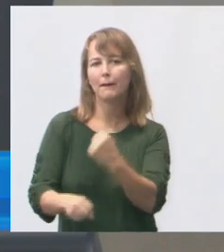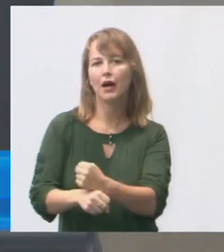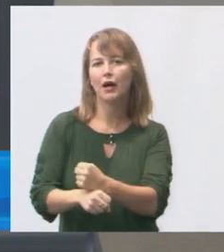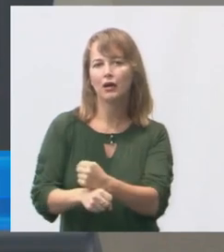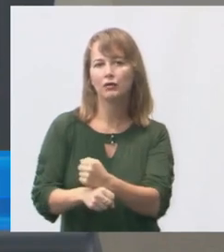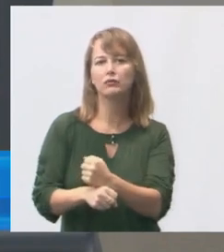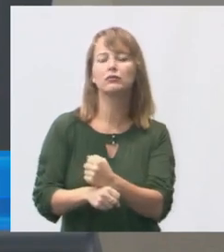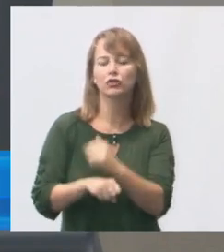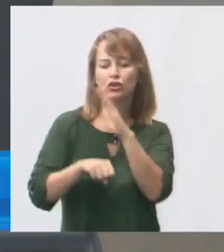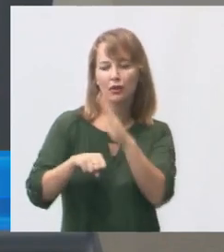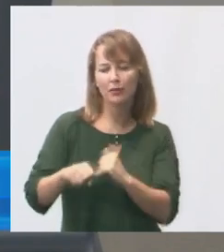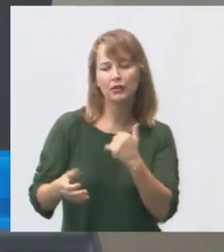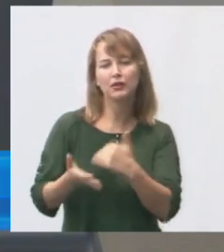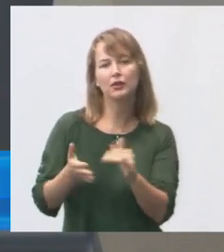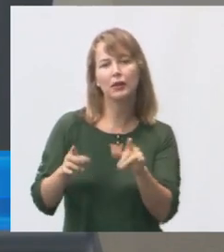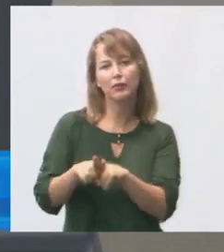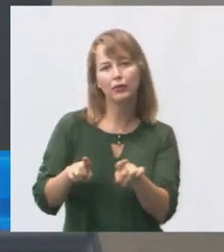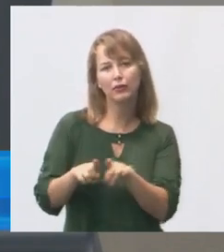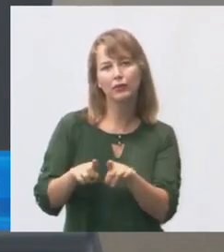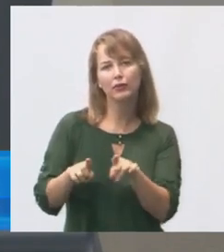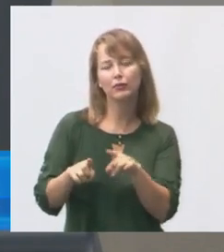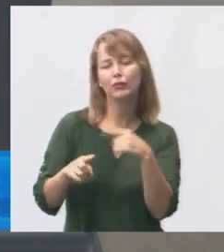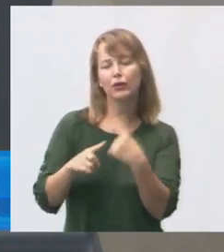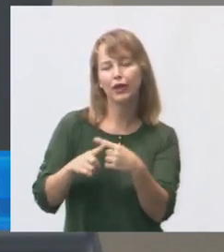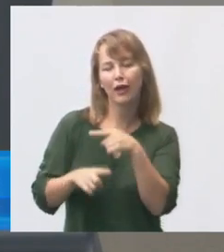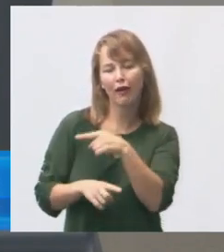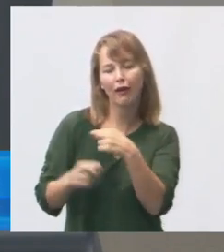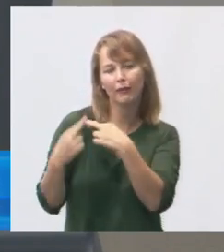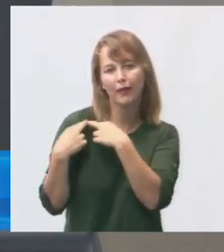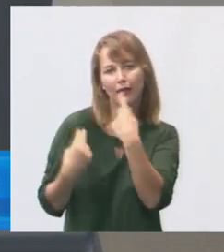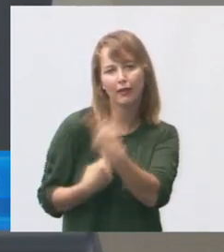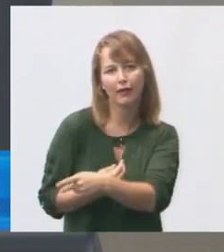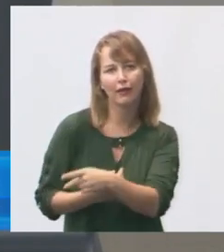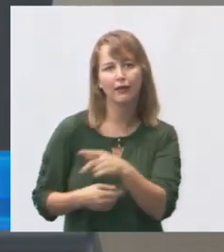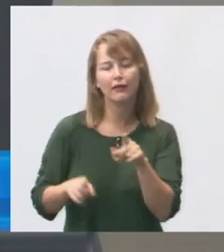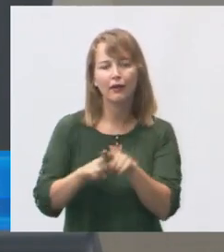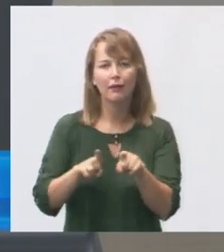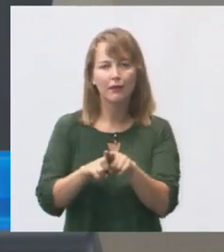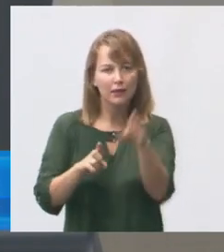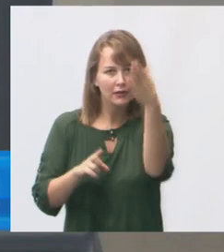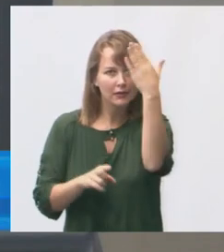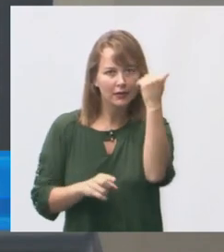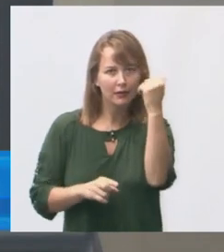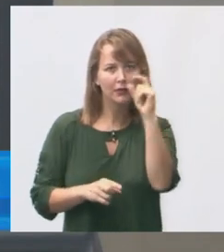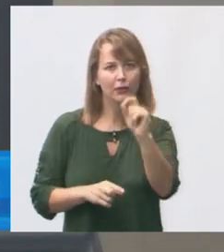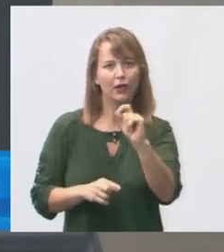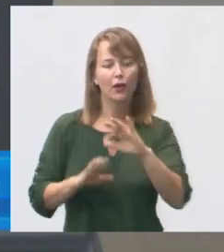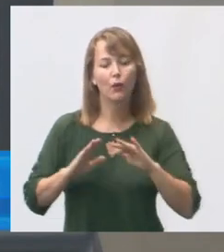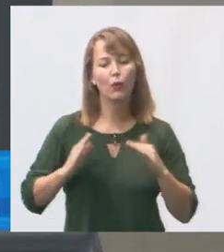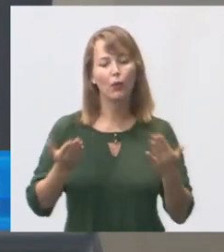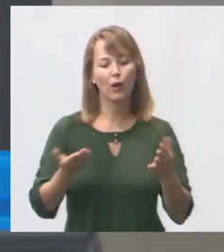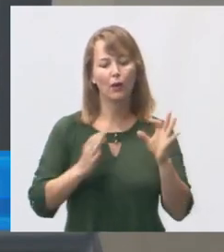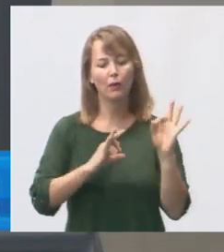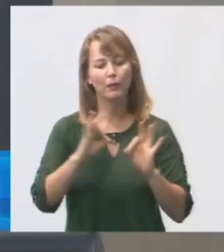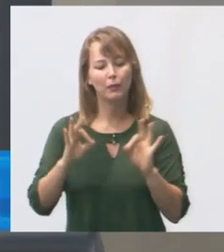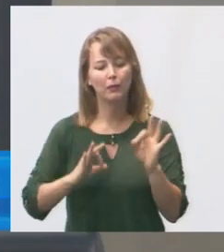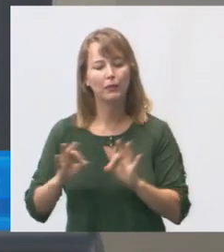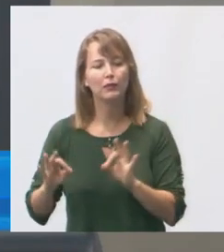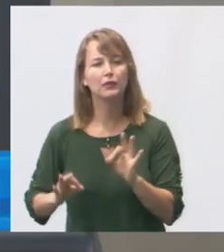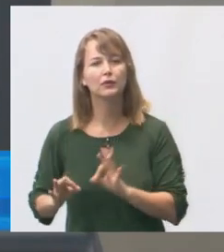obra também. E uma outra situação é saber qual é o planejamento